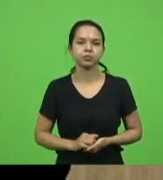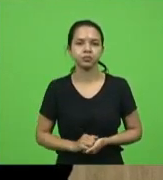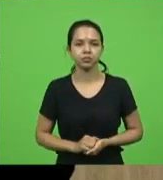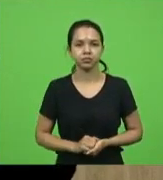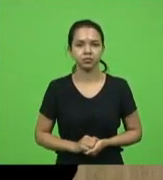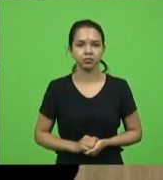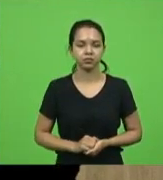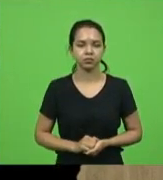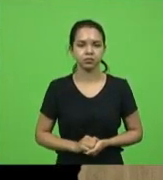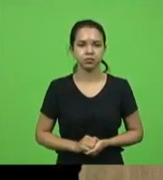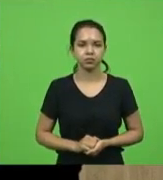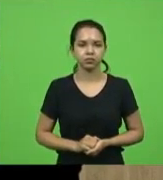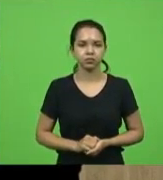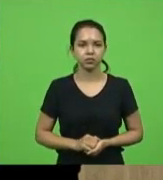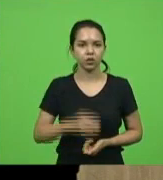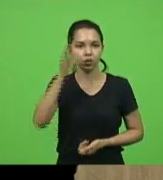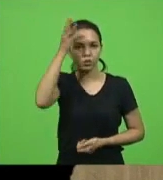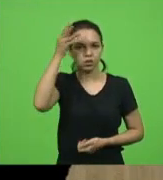Deputada Luciane.